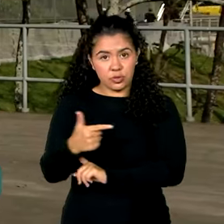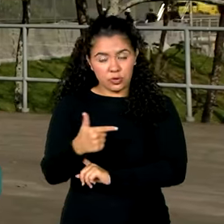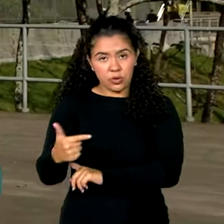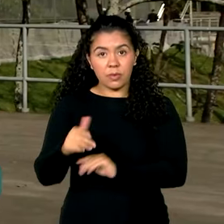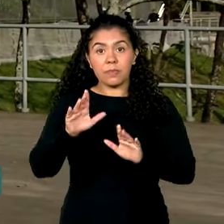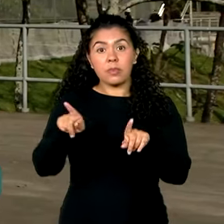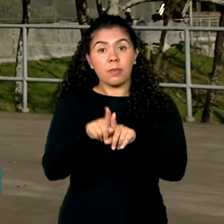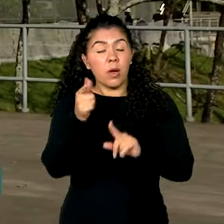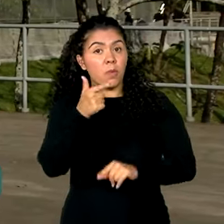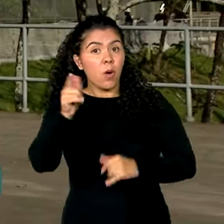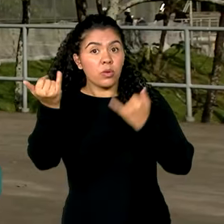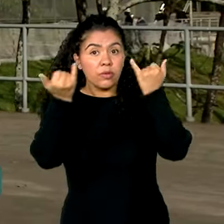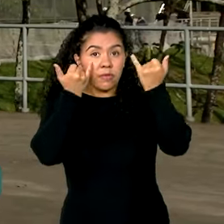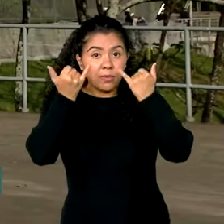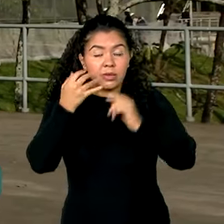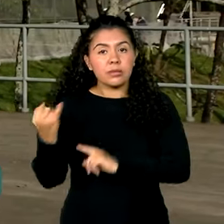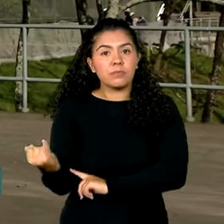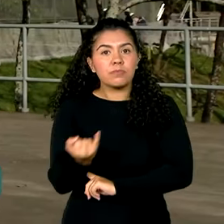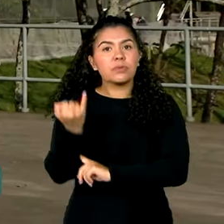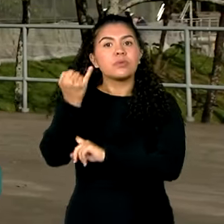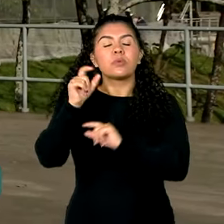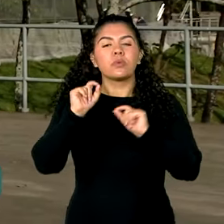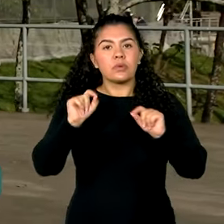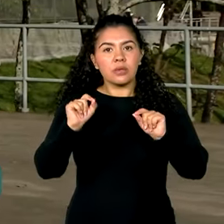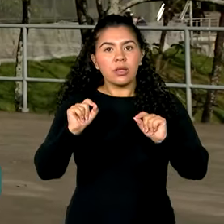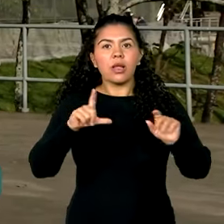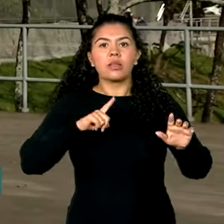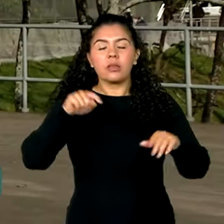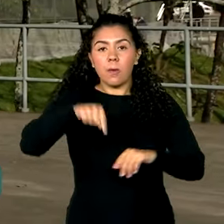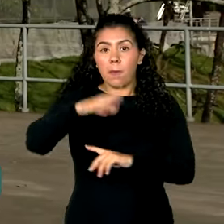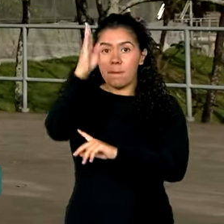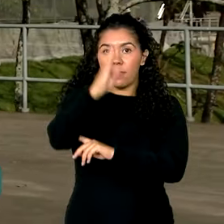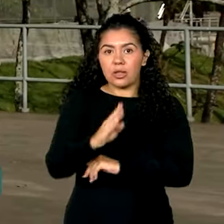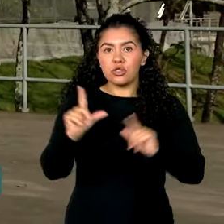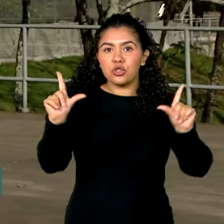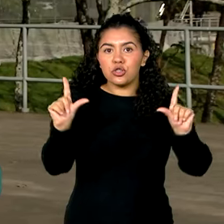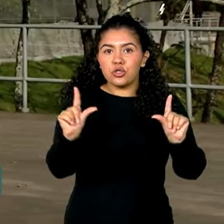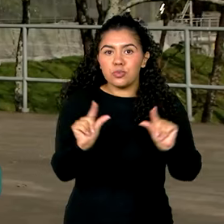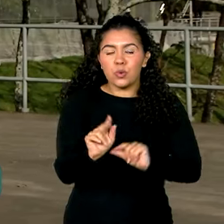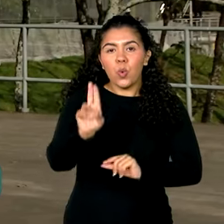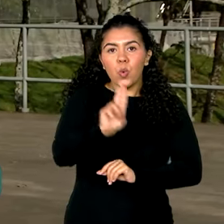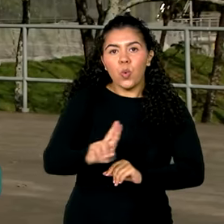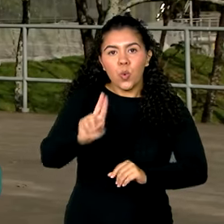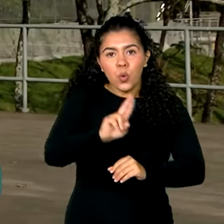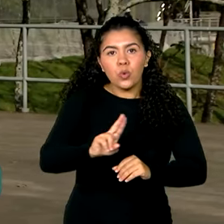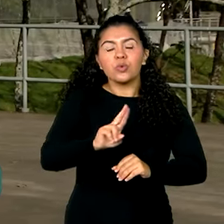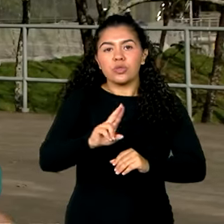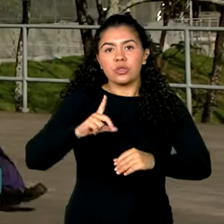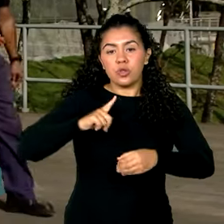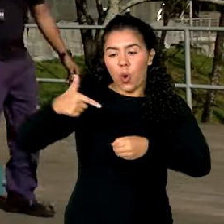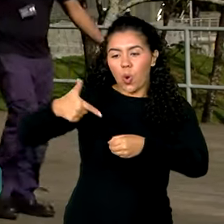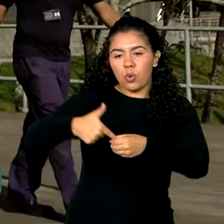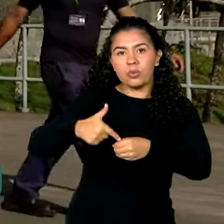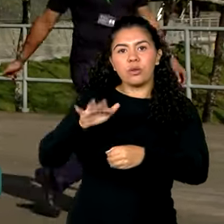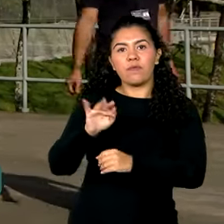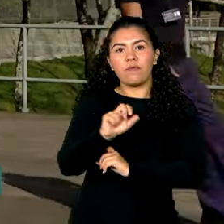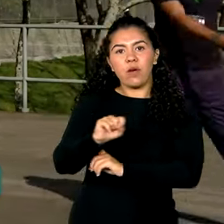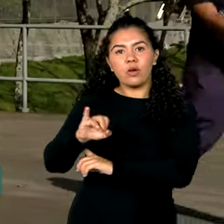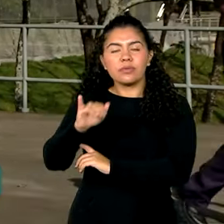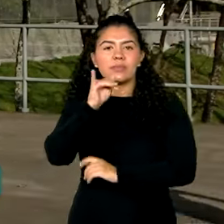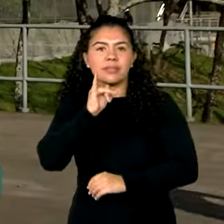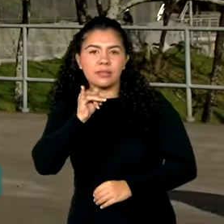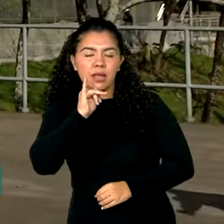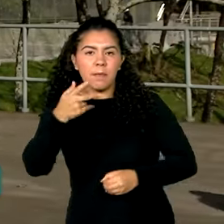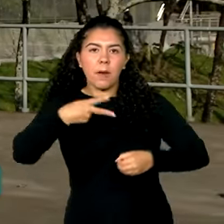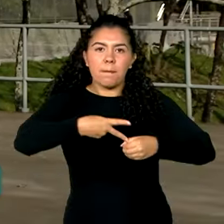dado relevante é a diminuição da dependência do Brasil dos combustíveis fósseis, como petróleo e gás